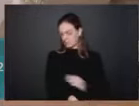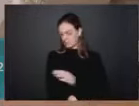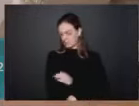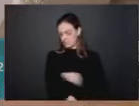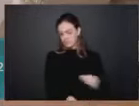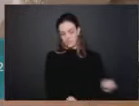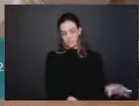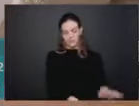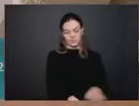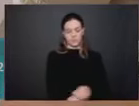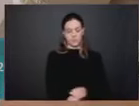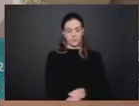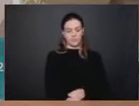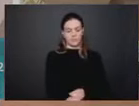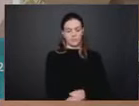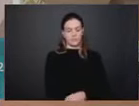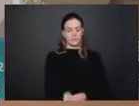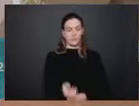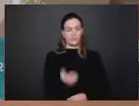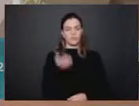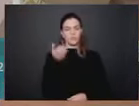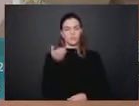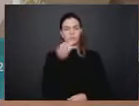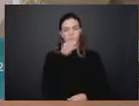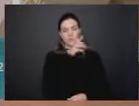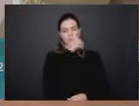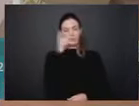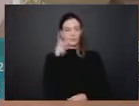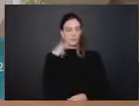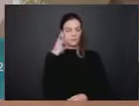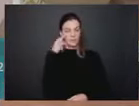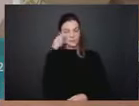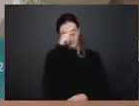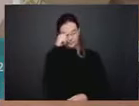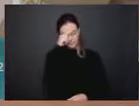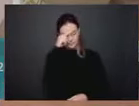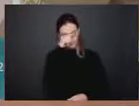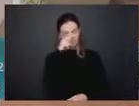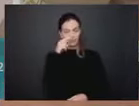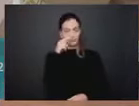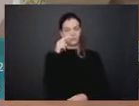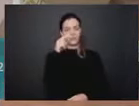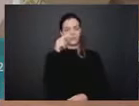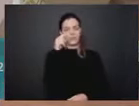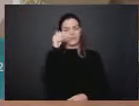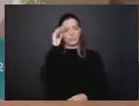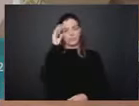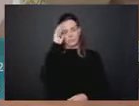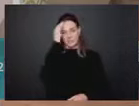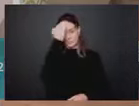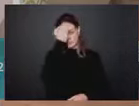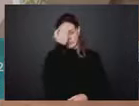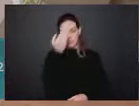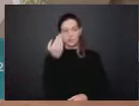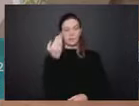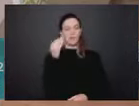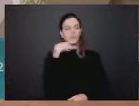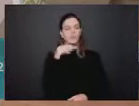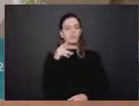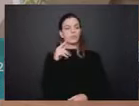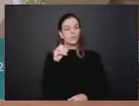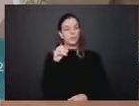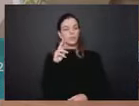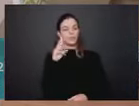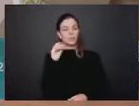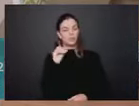presidente Tico Kulman, vereador Zezinho Sabará, vereador Pedro Duarte, demais vereadores e vereadoras presentes, senhoras e